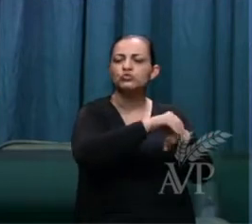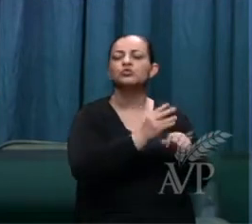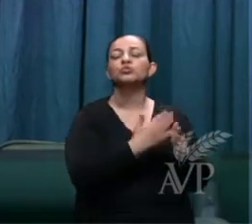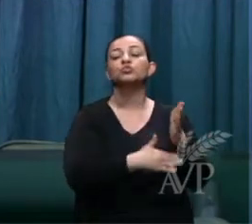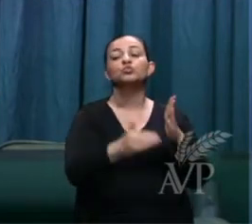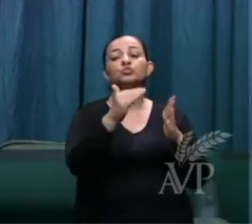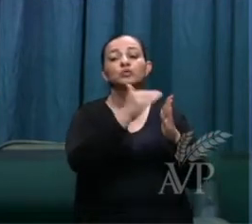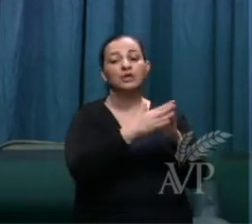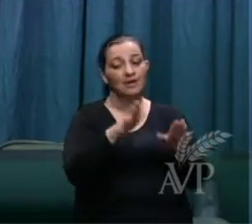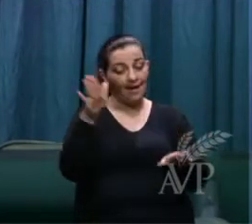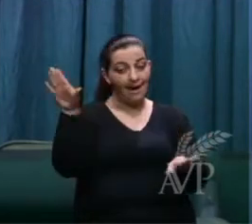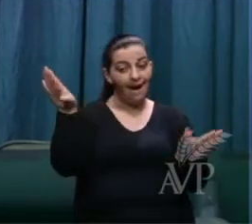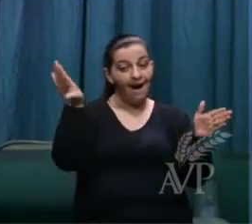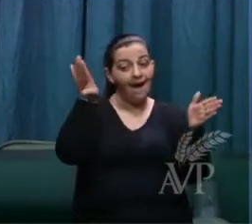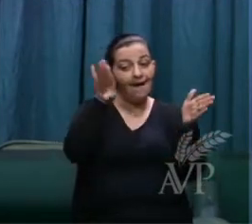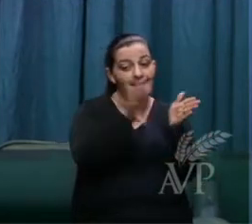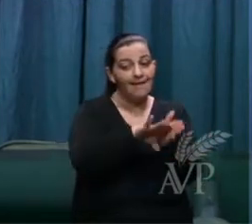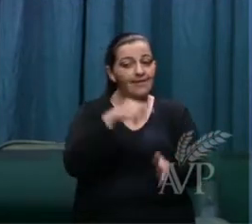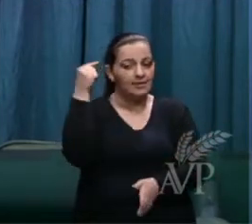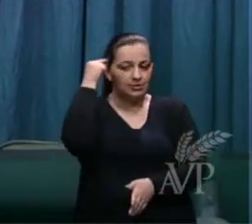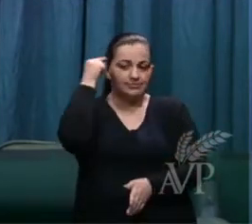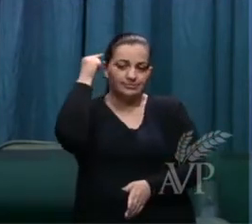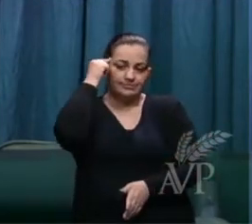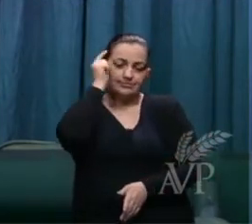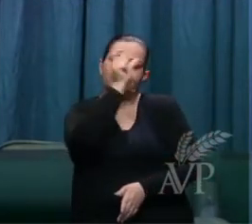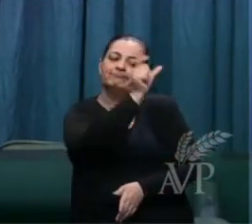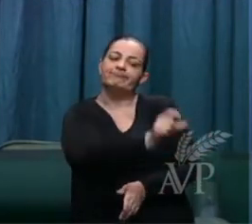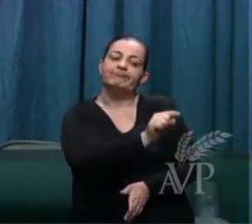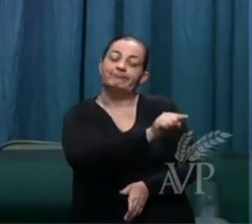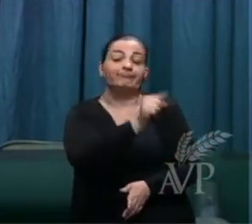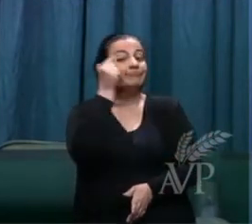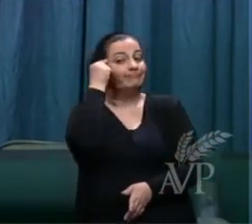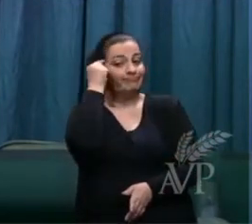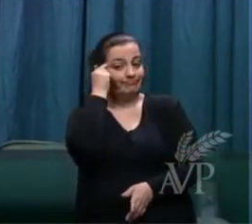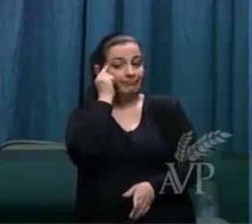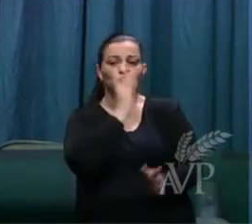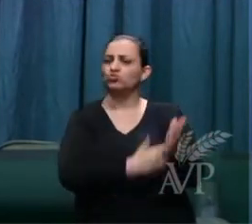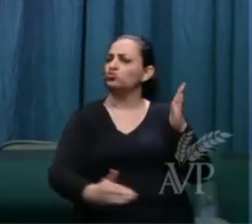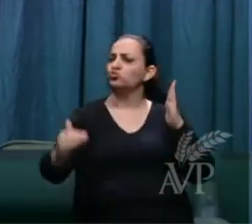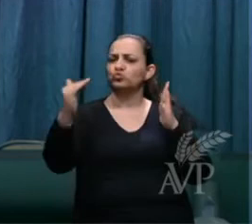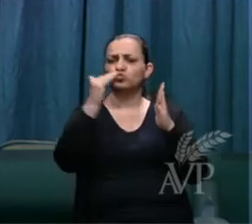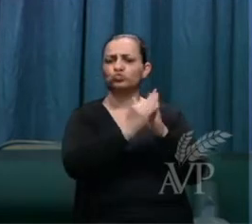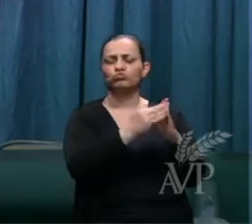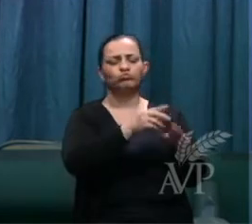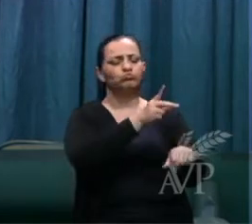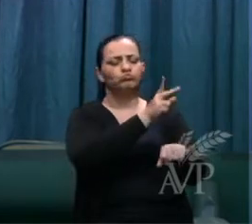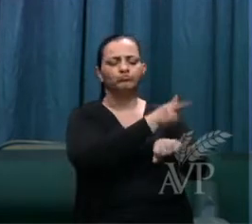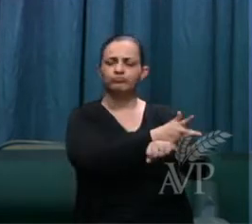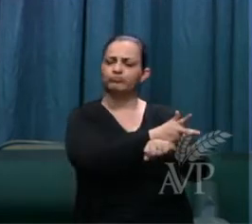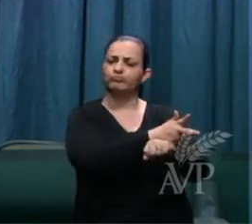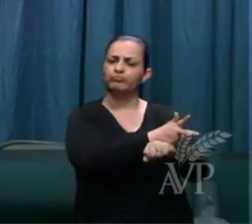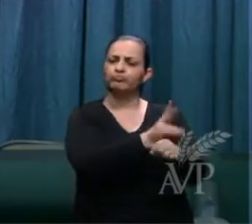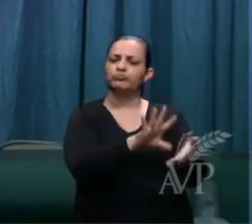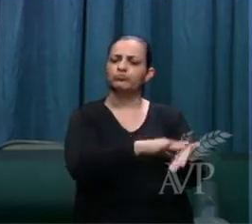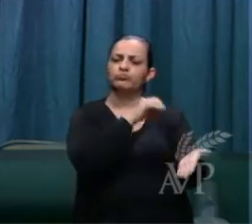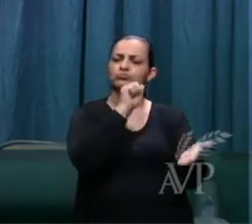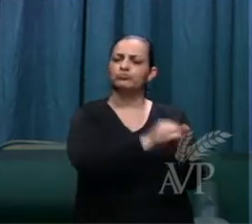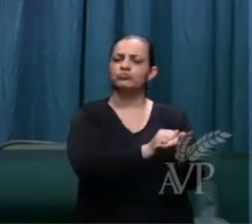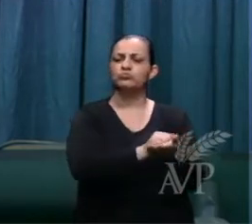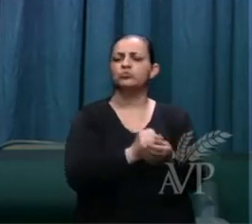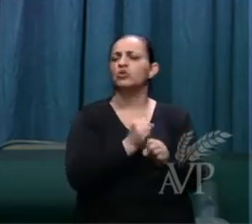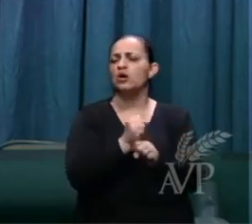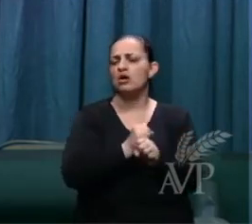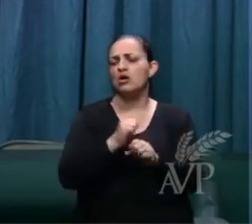os pensamentos, tudo. Os primeiros anos não há